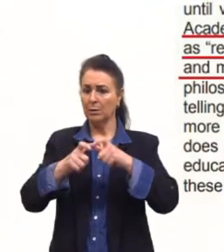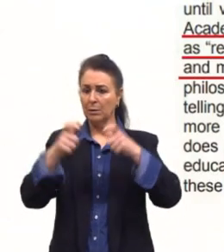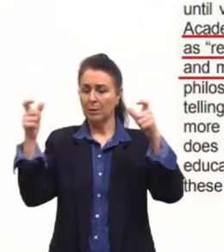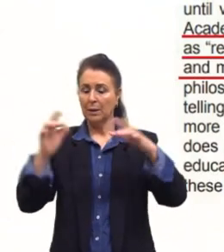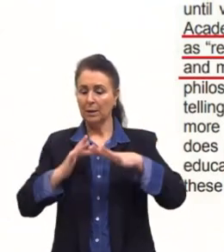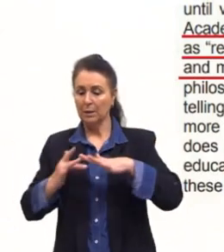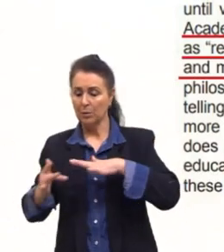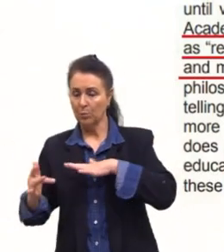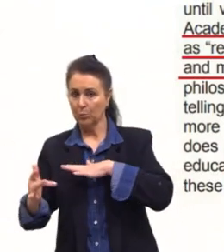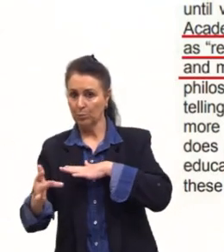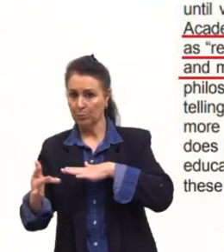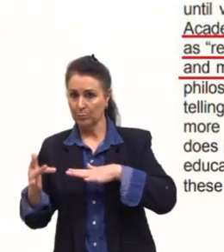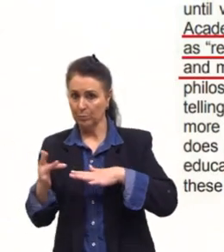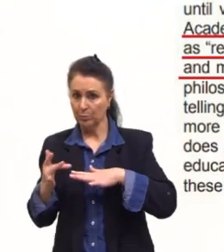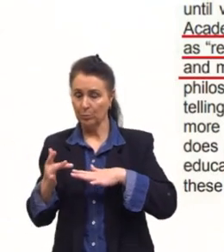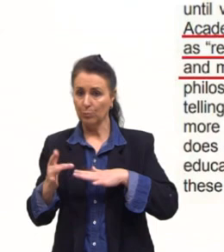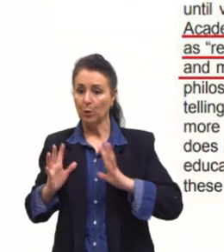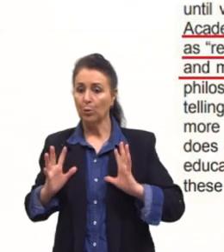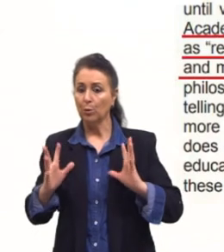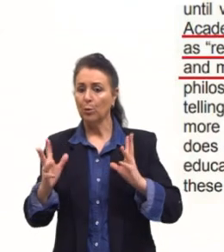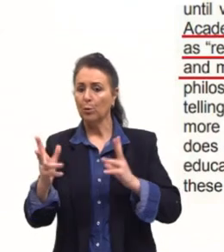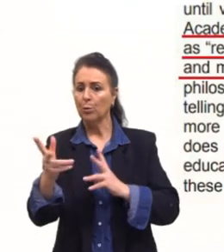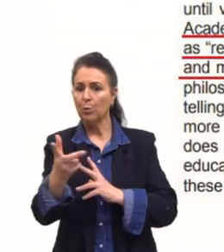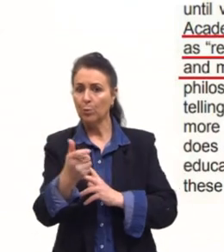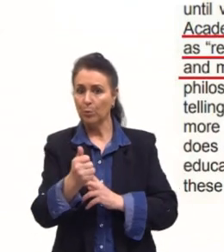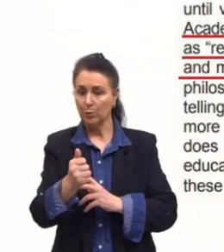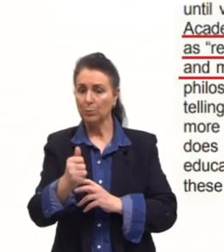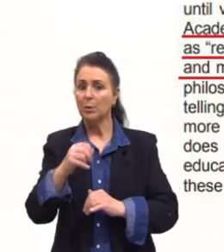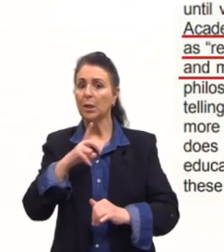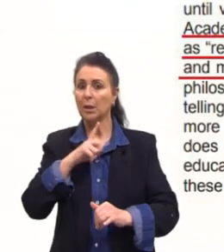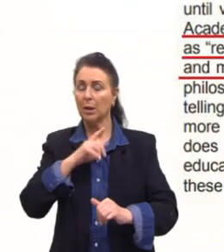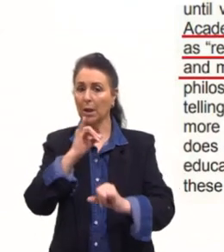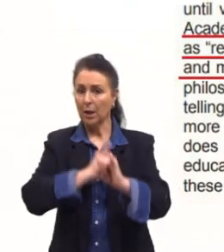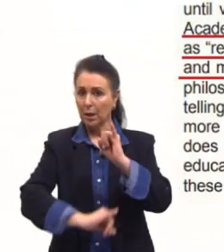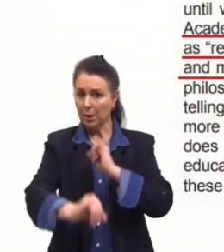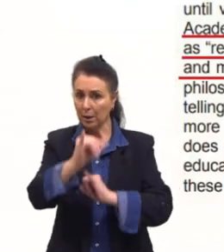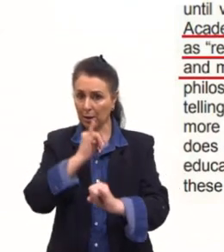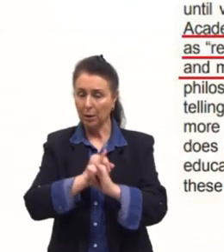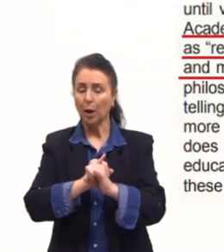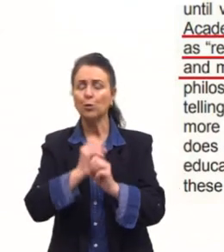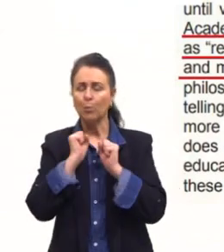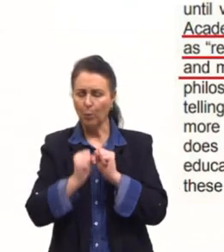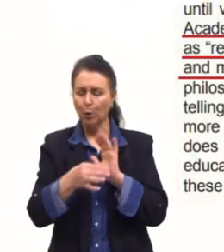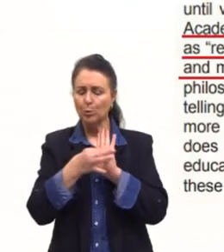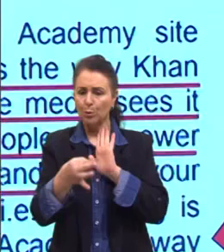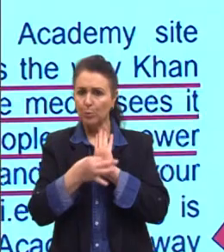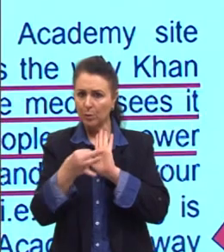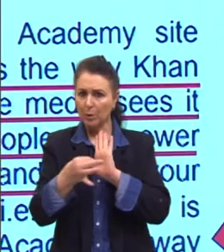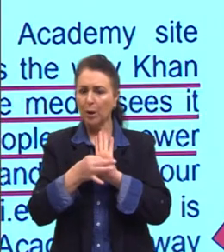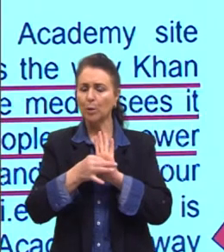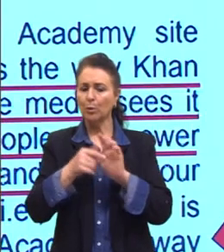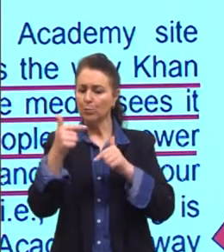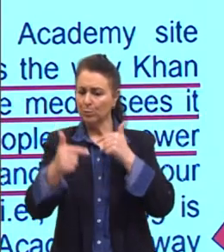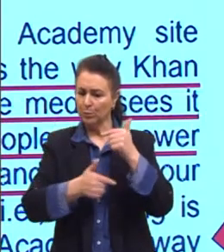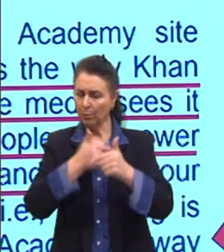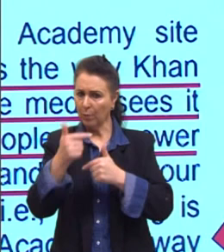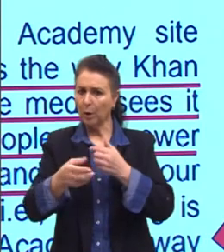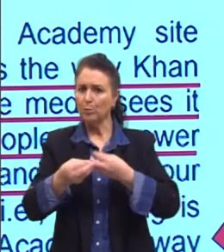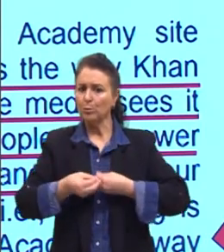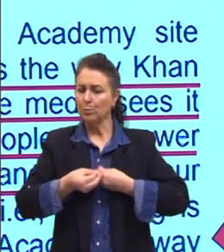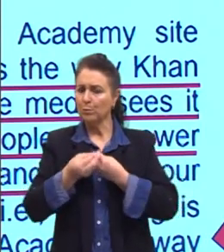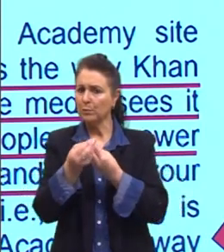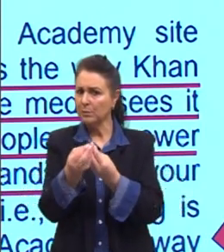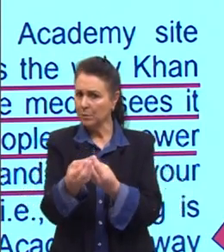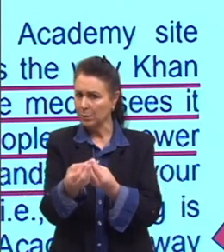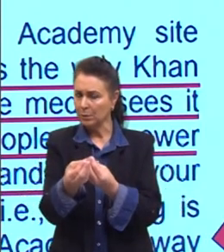redes sociais, consumidores encontram na internet possibilidades de opinar sobre serviços oferecidos? Bom, então eu